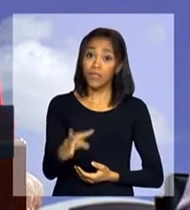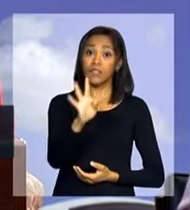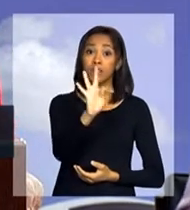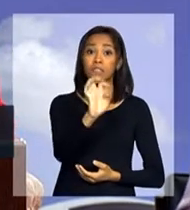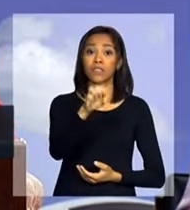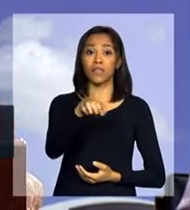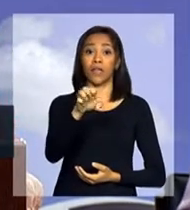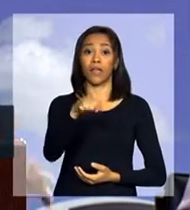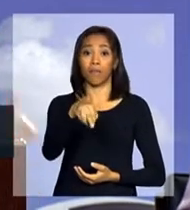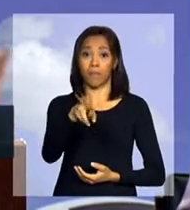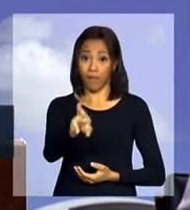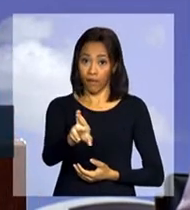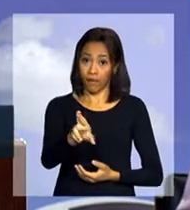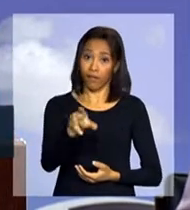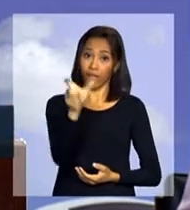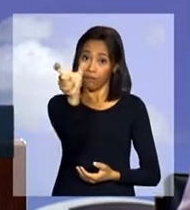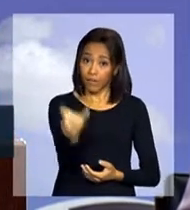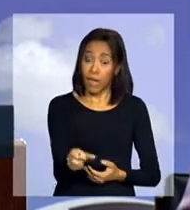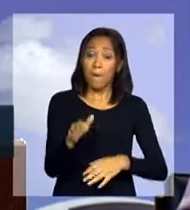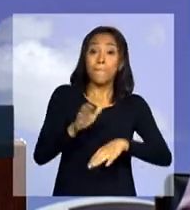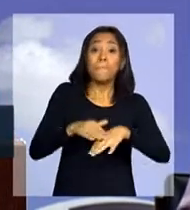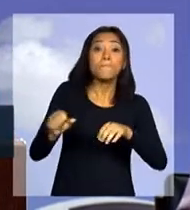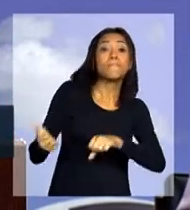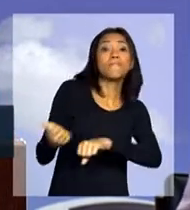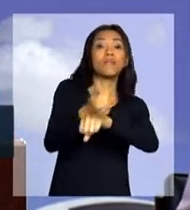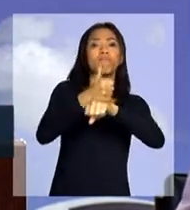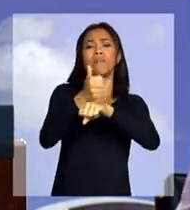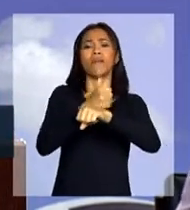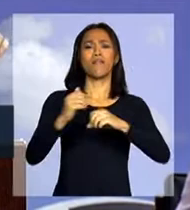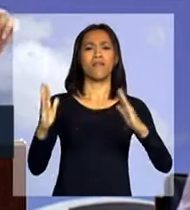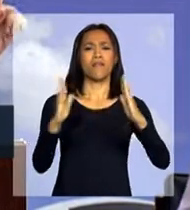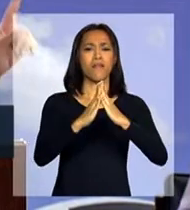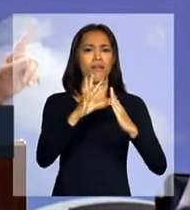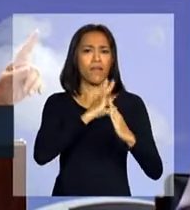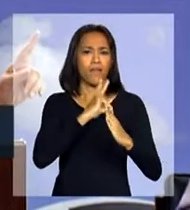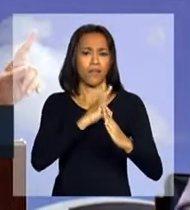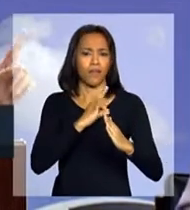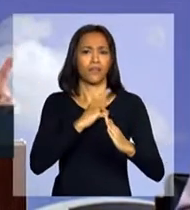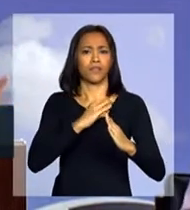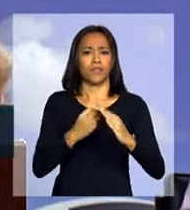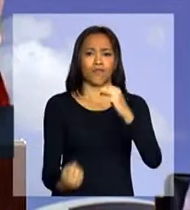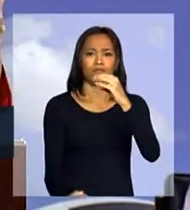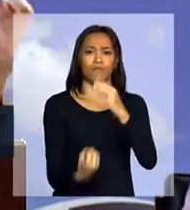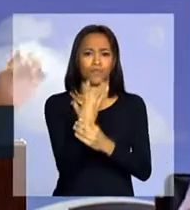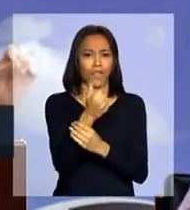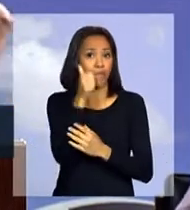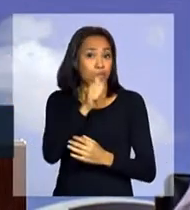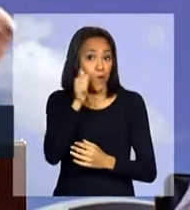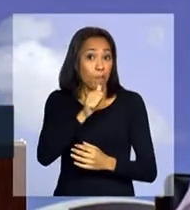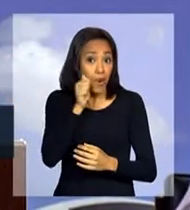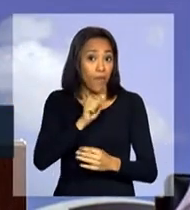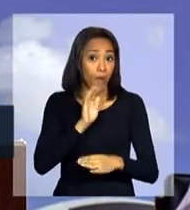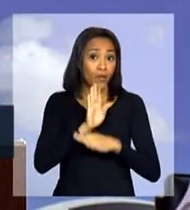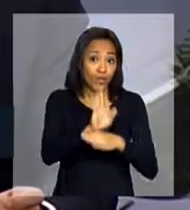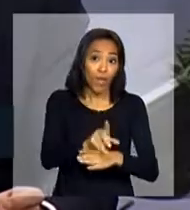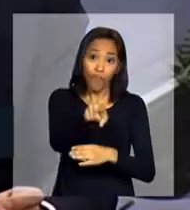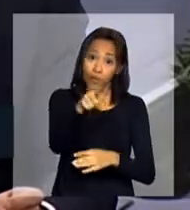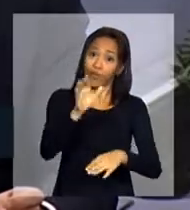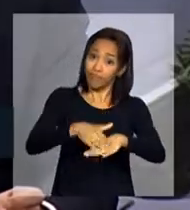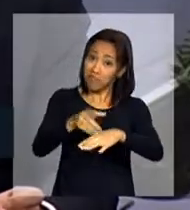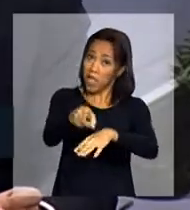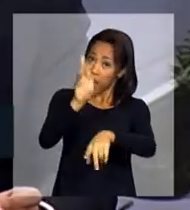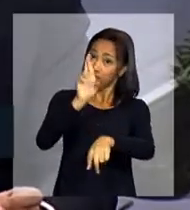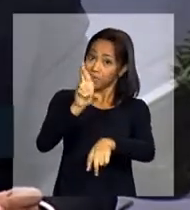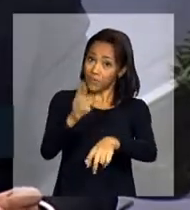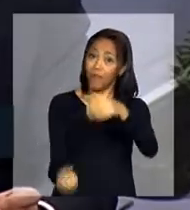Temer, quando a primeira delegacia da mulher foi, por ele, formada no Estado de São Paulo.